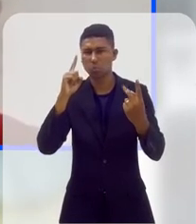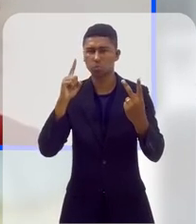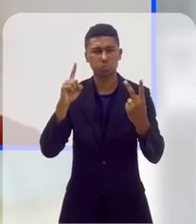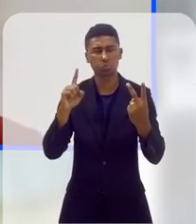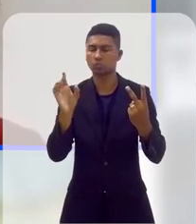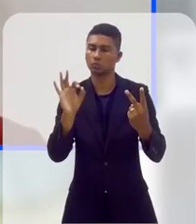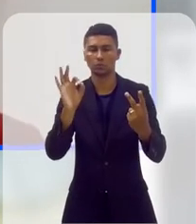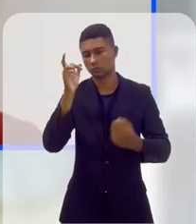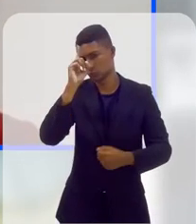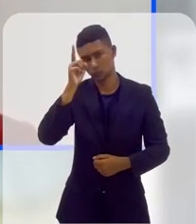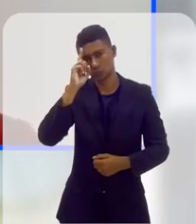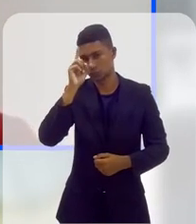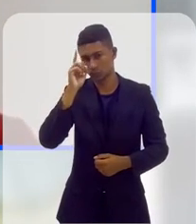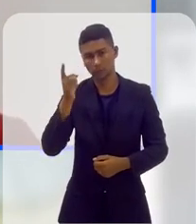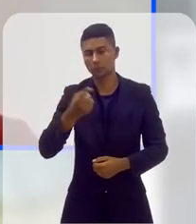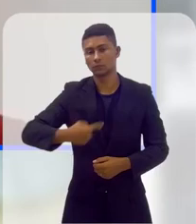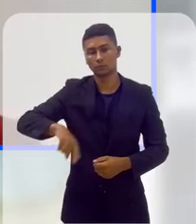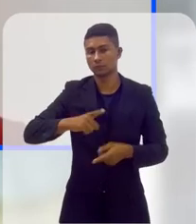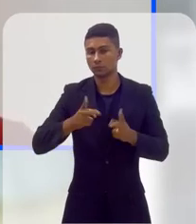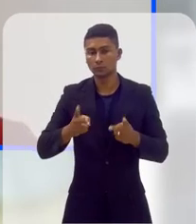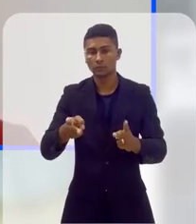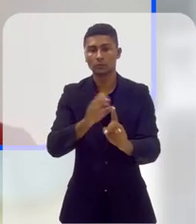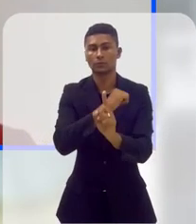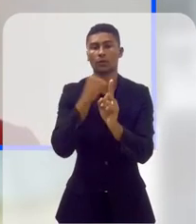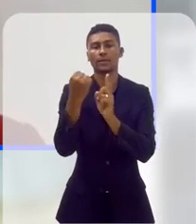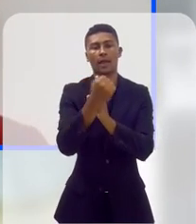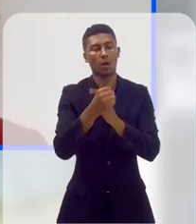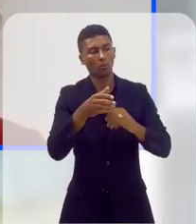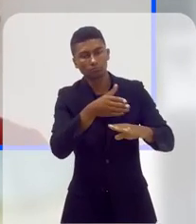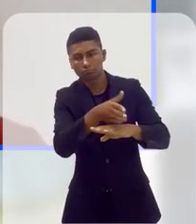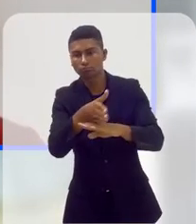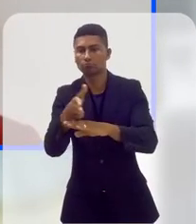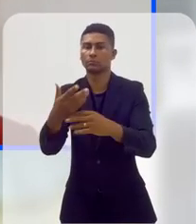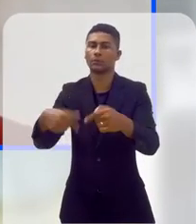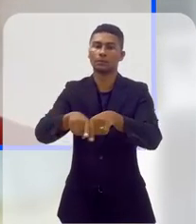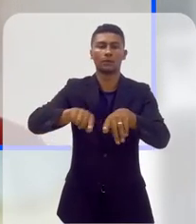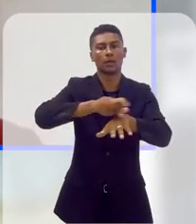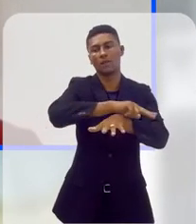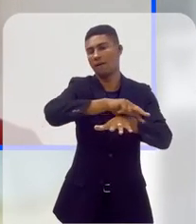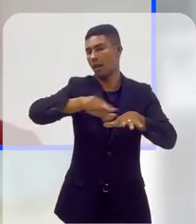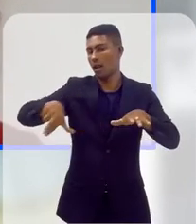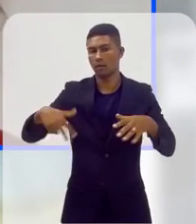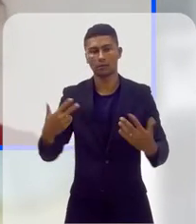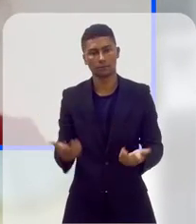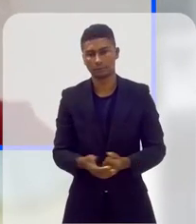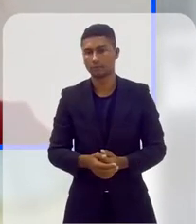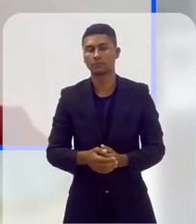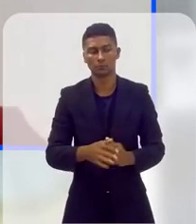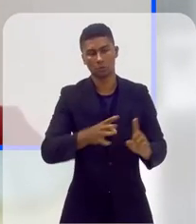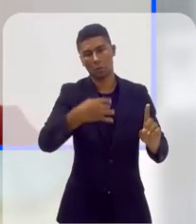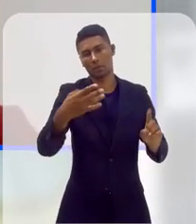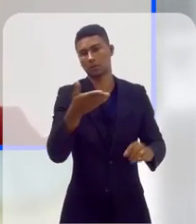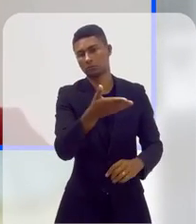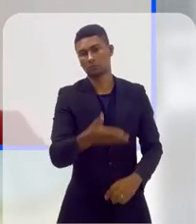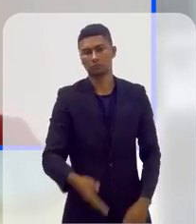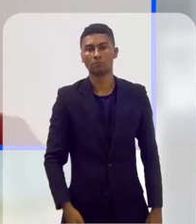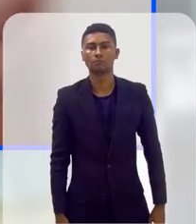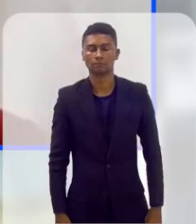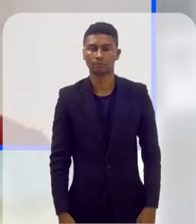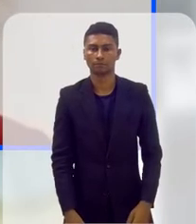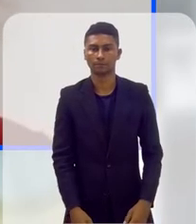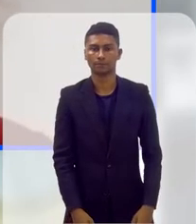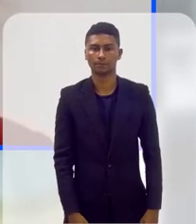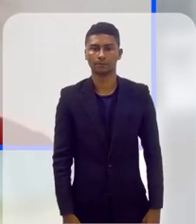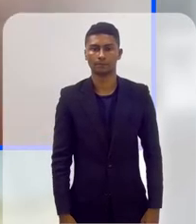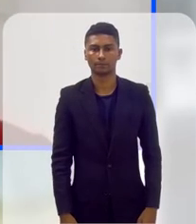feitos cotidianamente, não só em datas específicas e especiais. E essa é uma das principais posições da nossa gestão, participação social